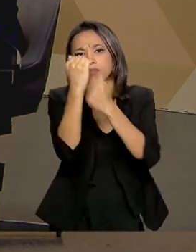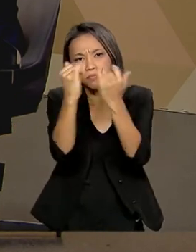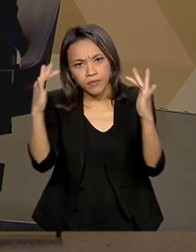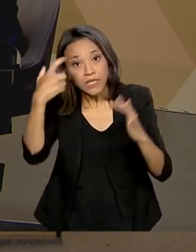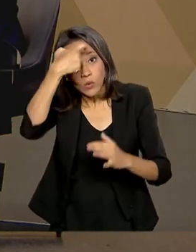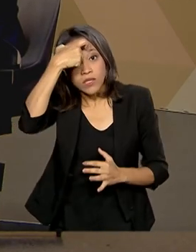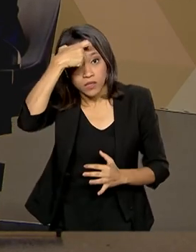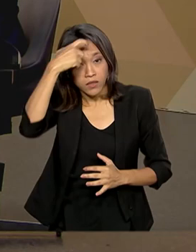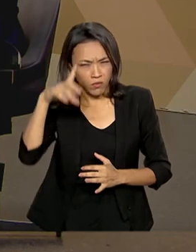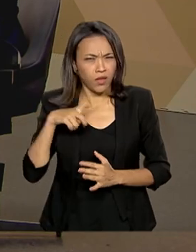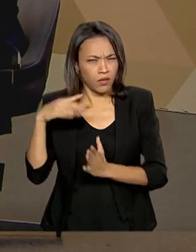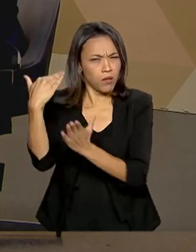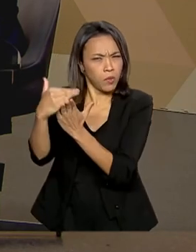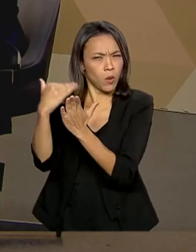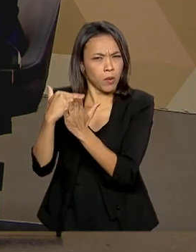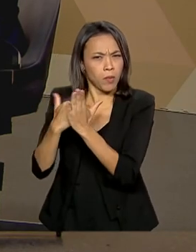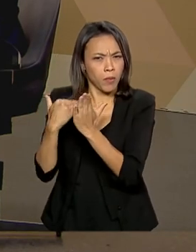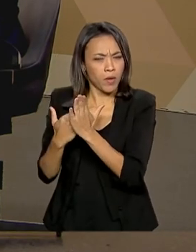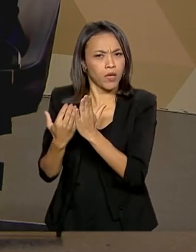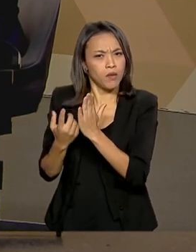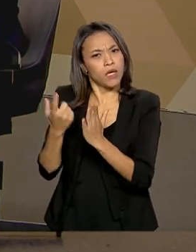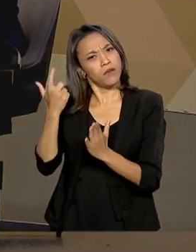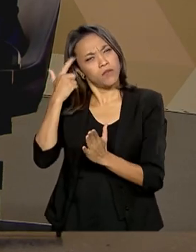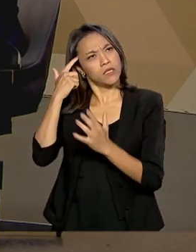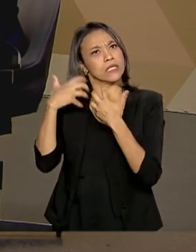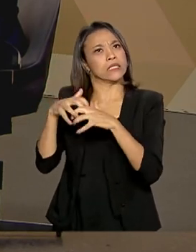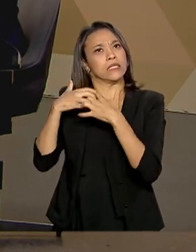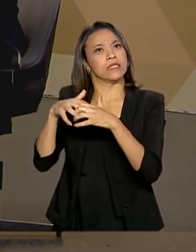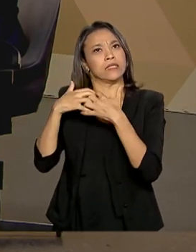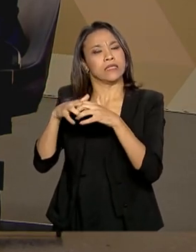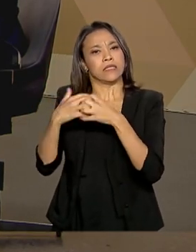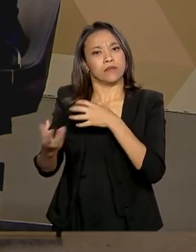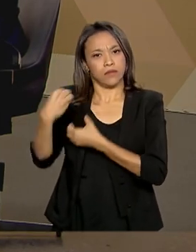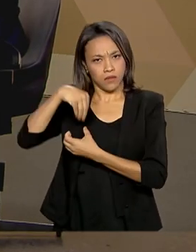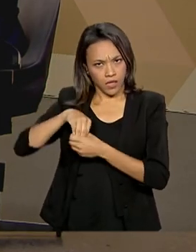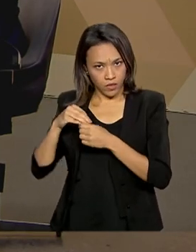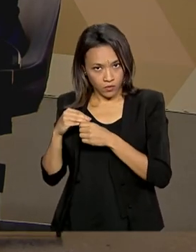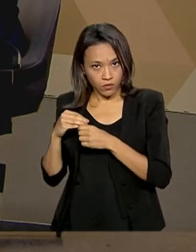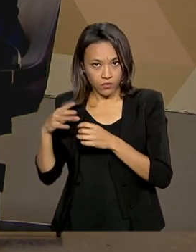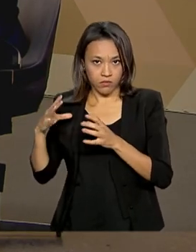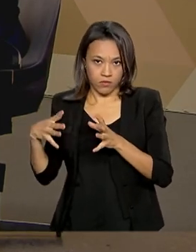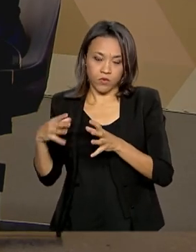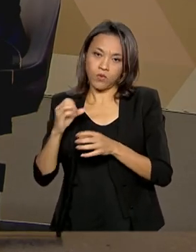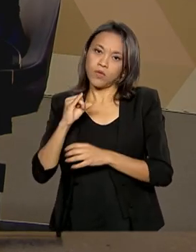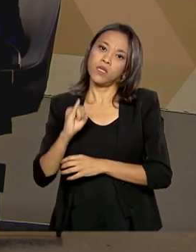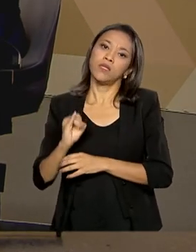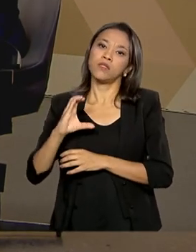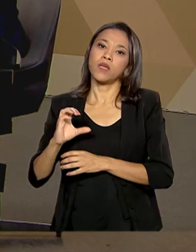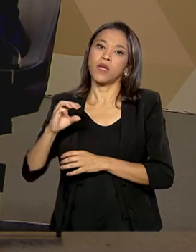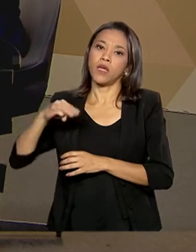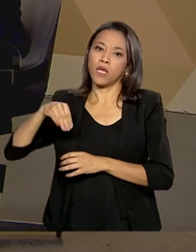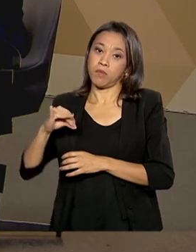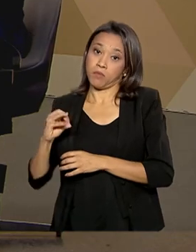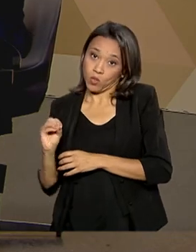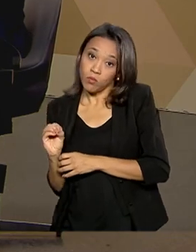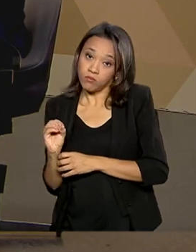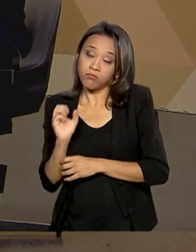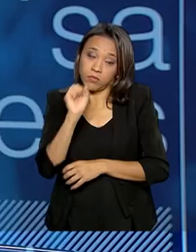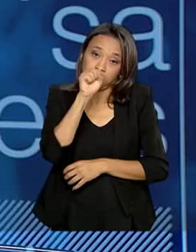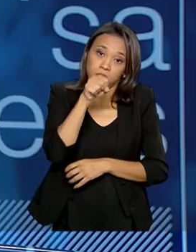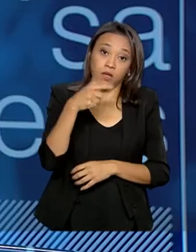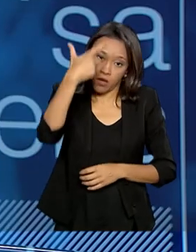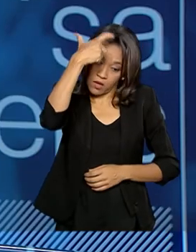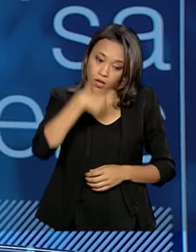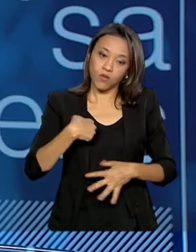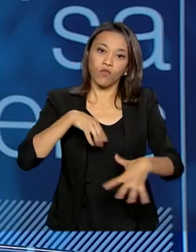Existem programas que estão sendo pensados, colocados em prática ali no ICMBio, nesse sentido? Estamos. Nós estamos... Uma é a formação minha, né? Eu